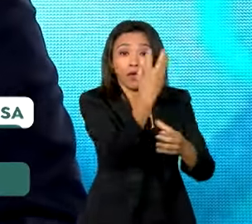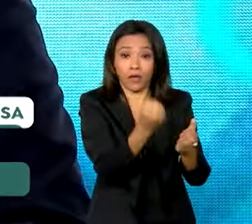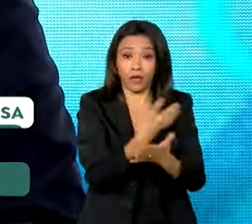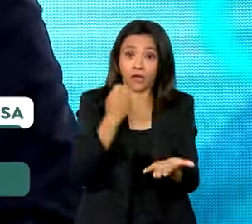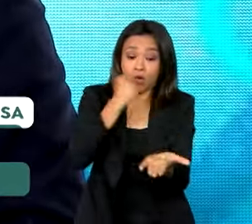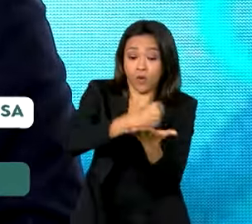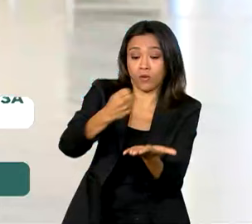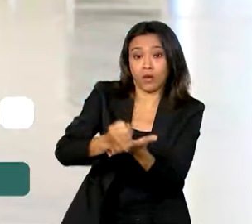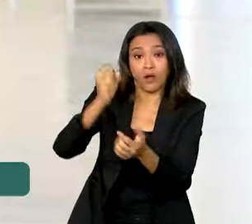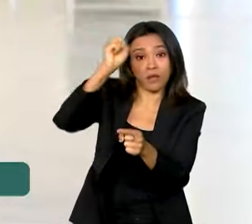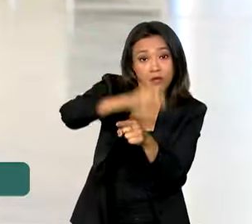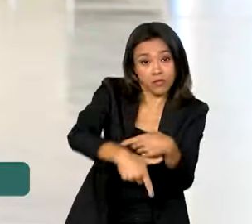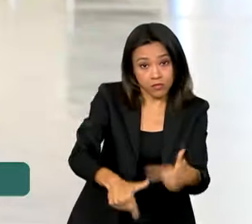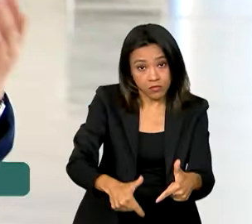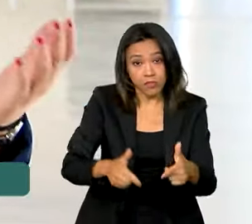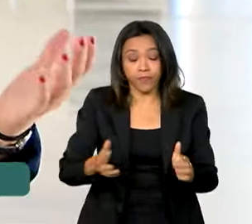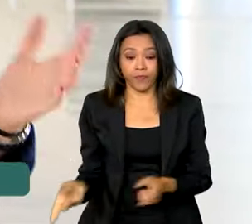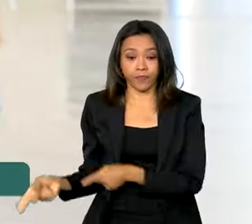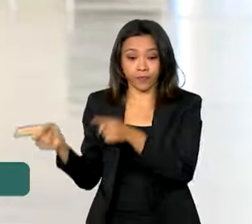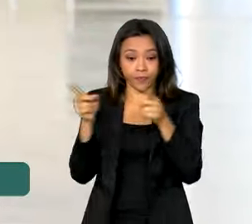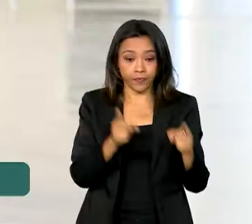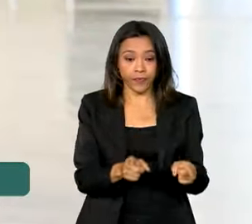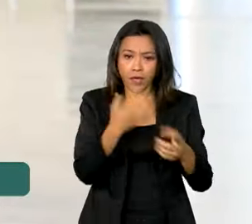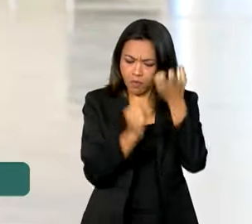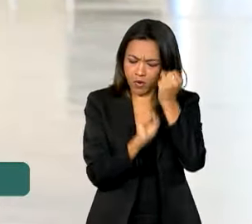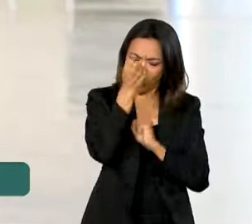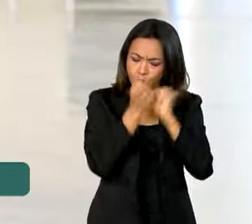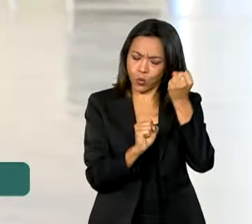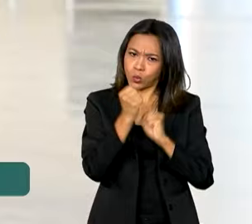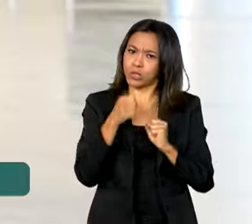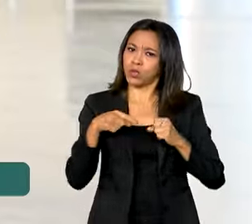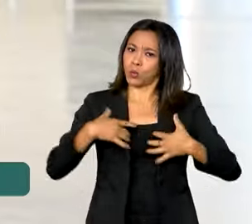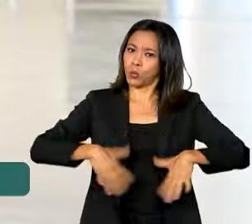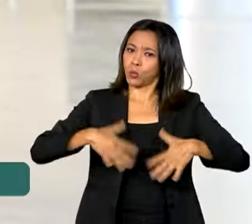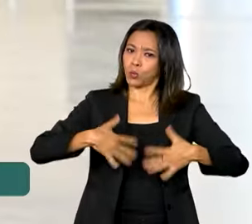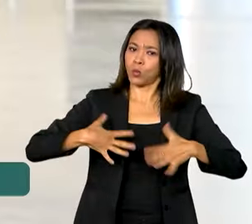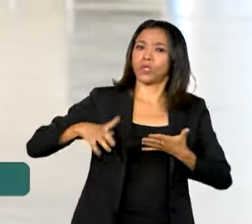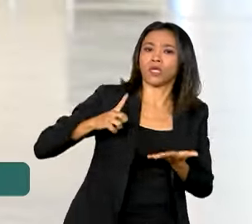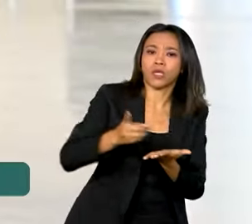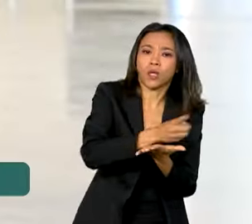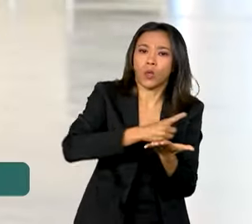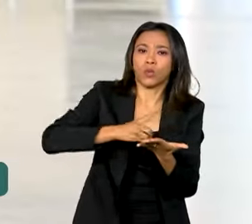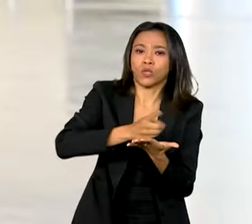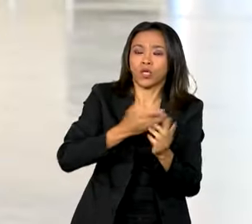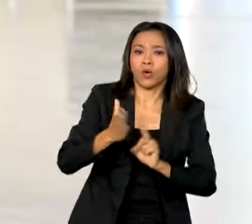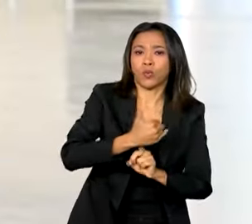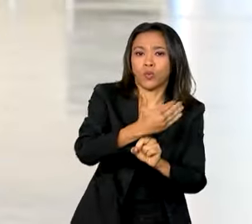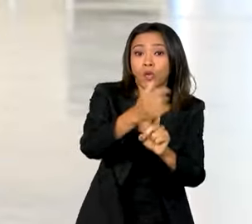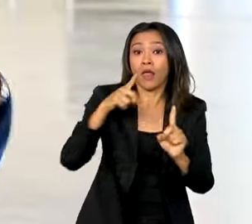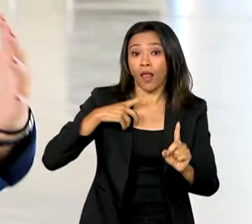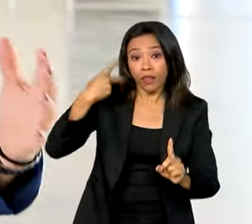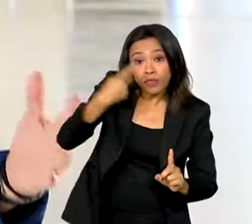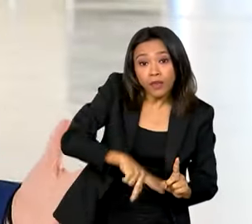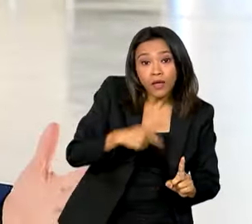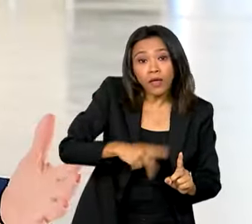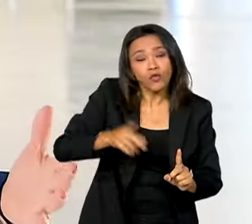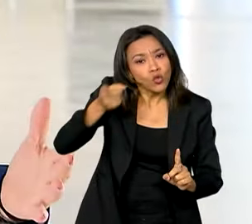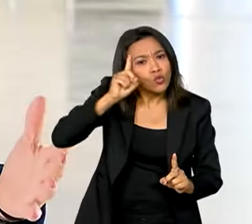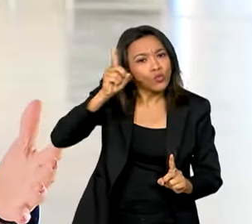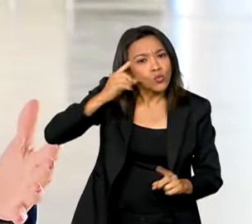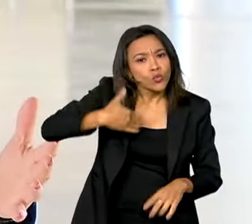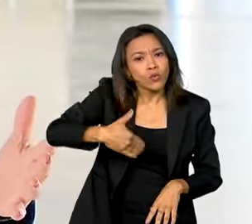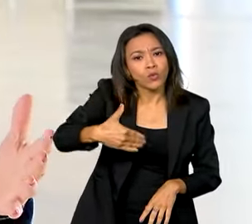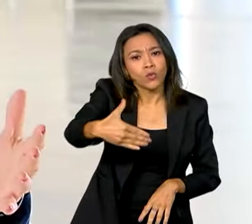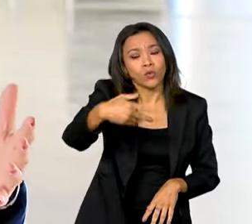associado ao data center. Para que uma indústria seja considerada digitalizada, é preciso que ela utilize em sua rotina de produção